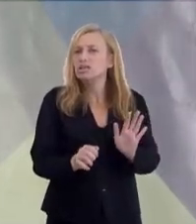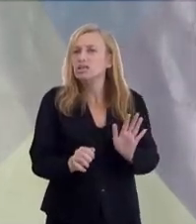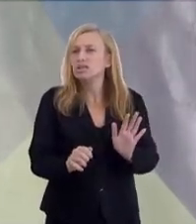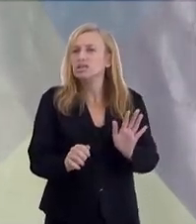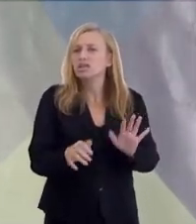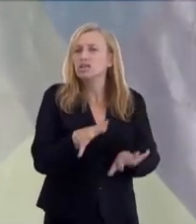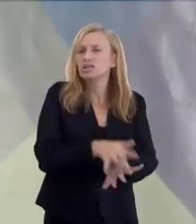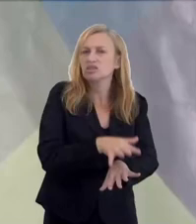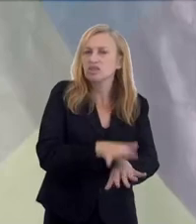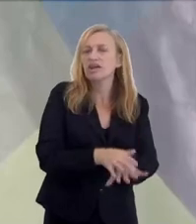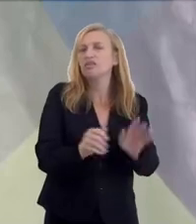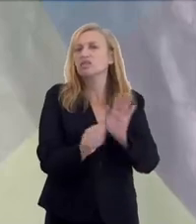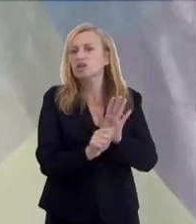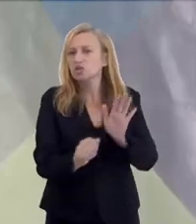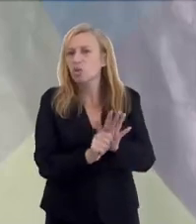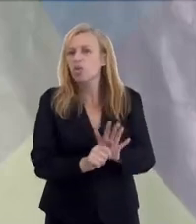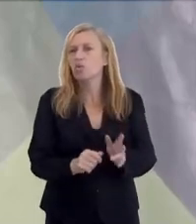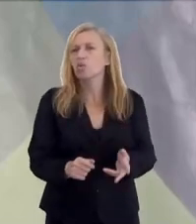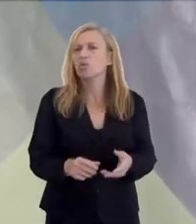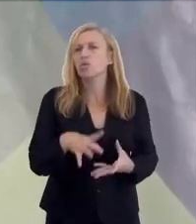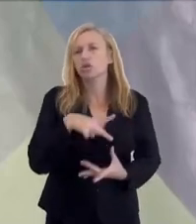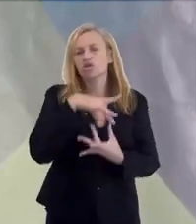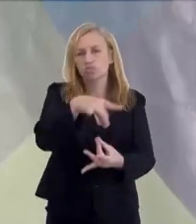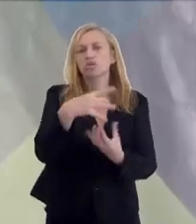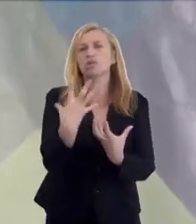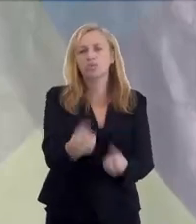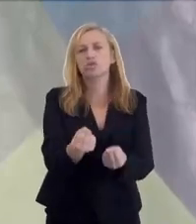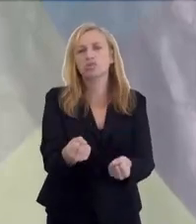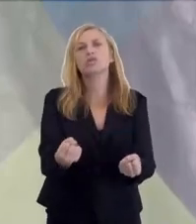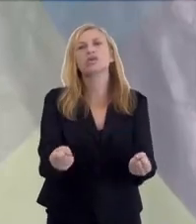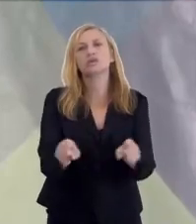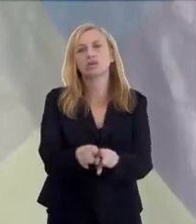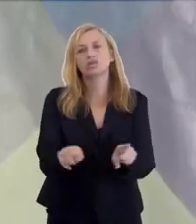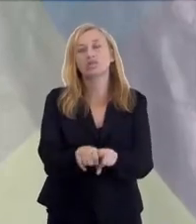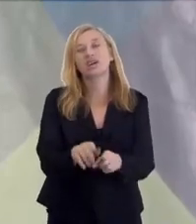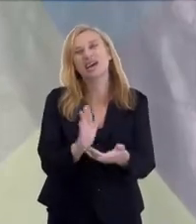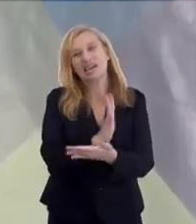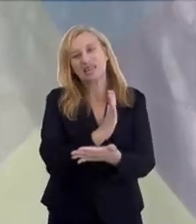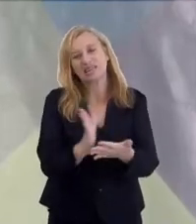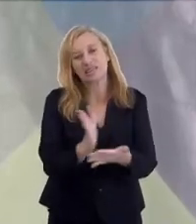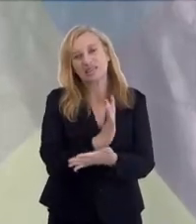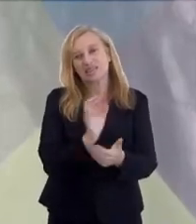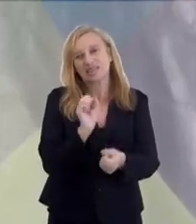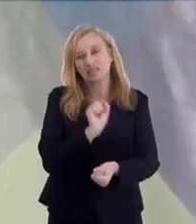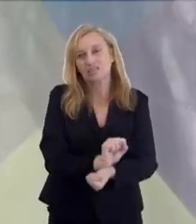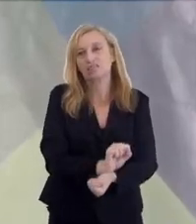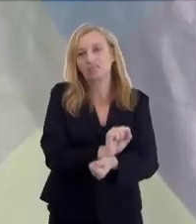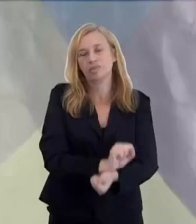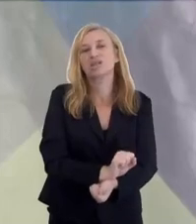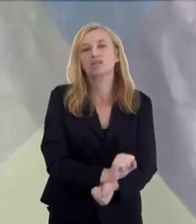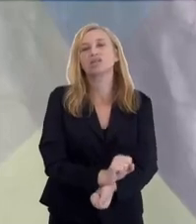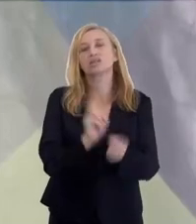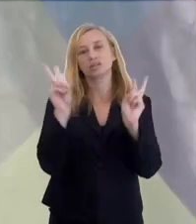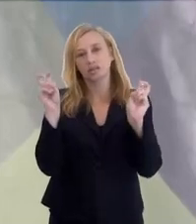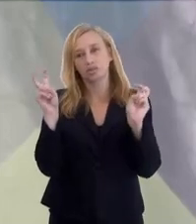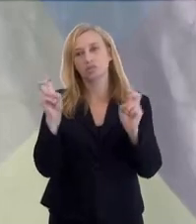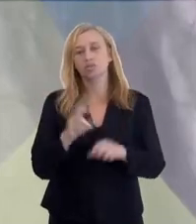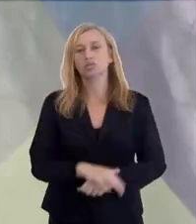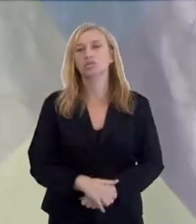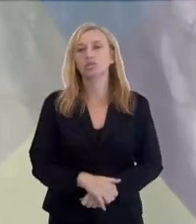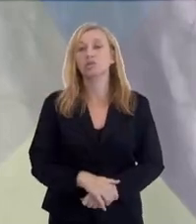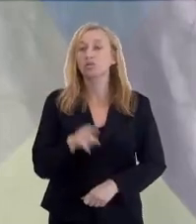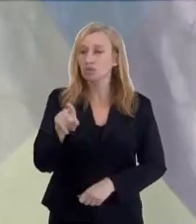droga de são, da sexolatria, é possível o espírito absorver. Então nós ficamos, às vezes, presos nessas situações.